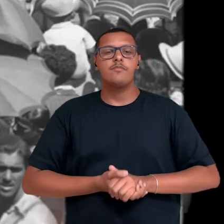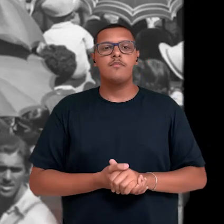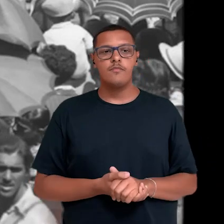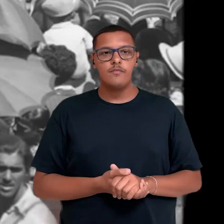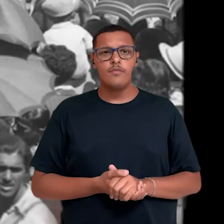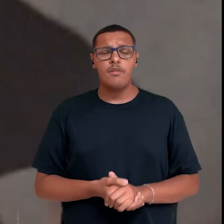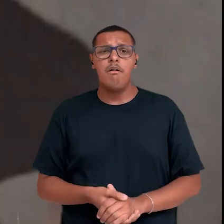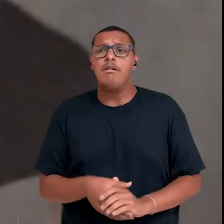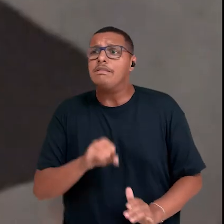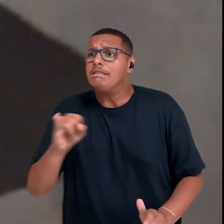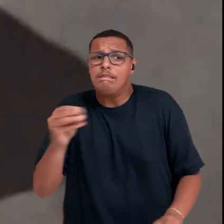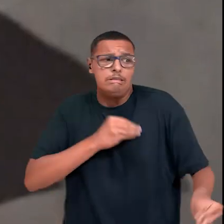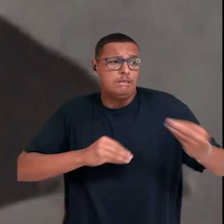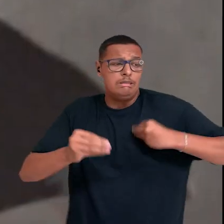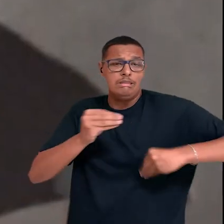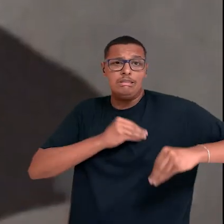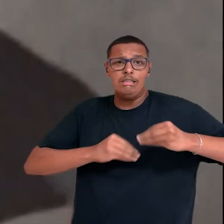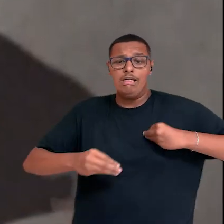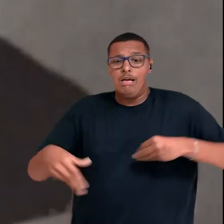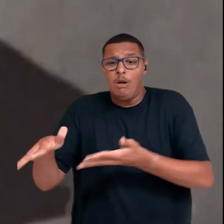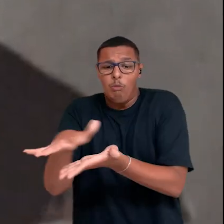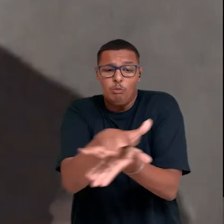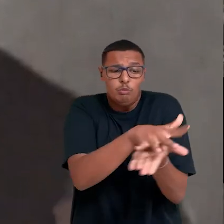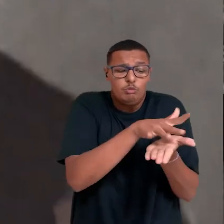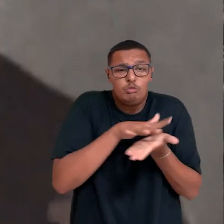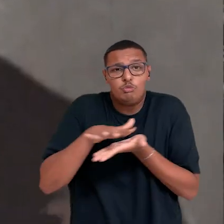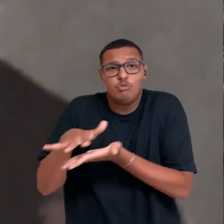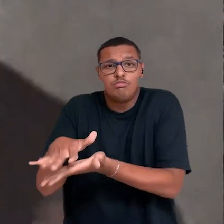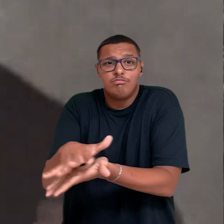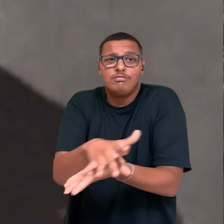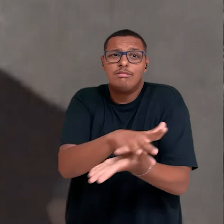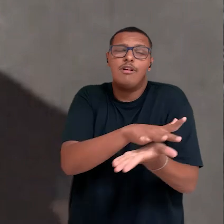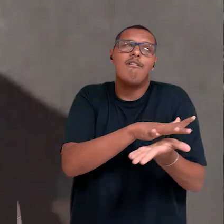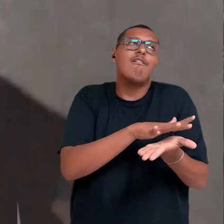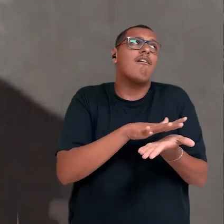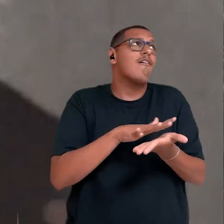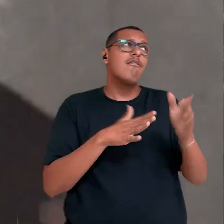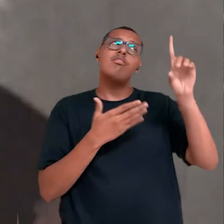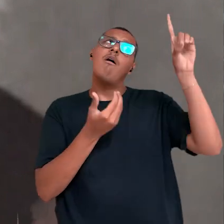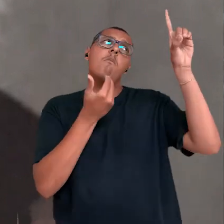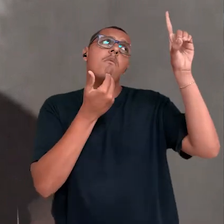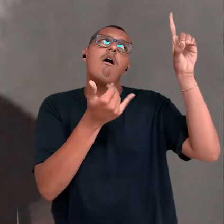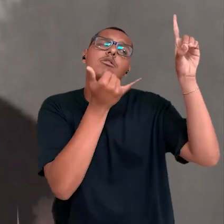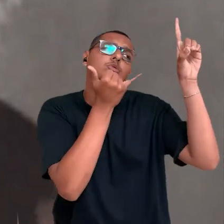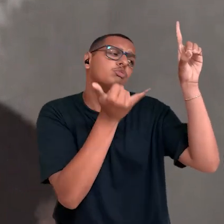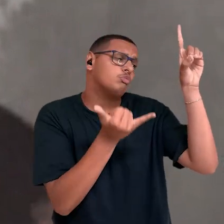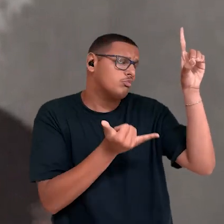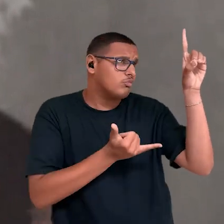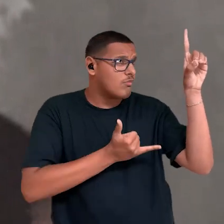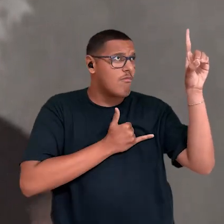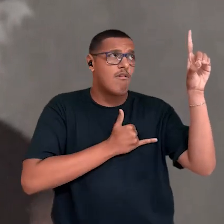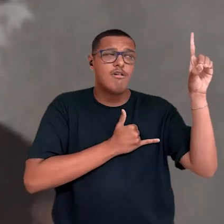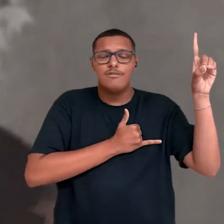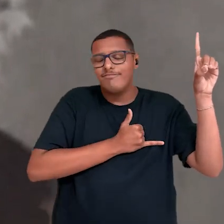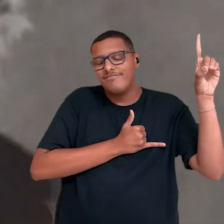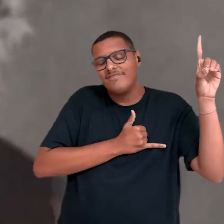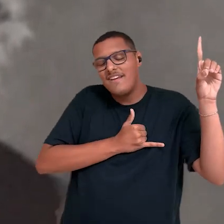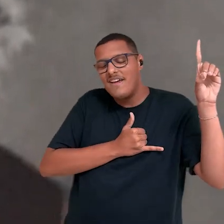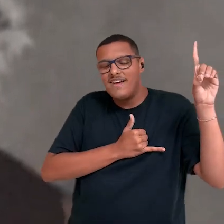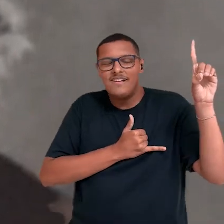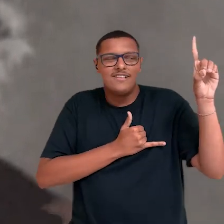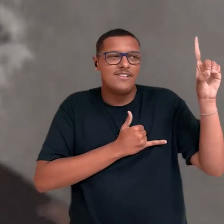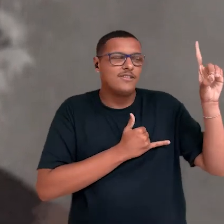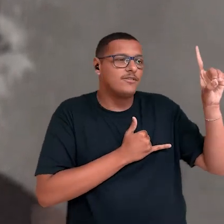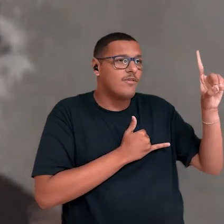Se é pecado o samba, a Deus eu peço perdão,